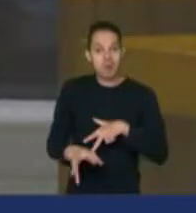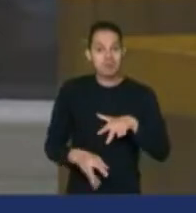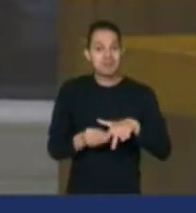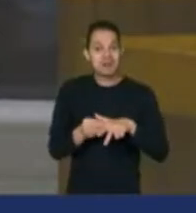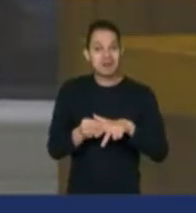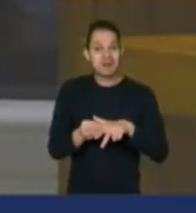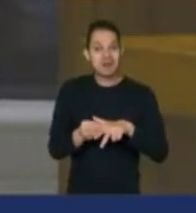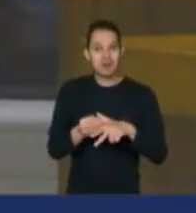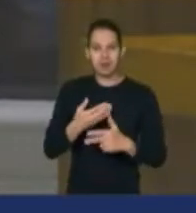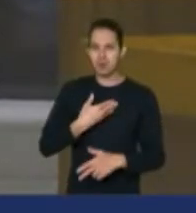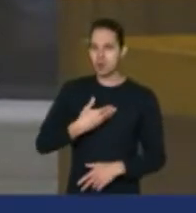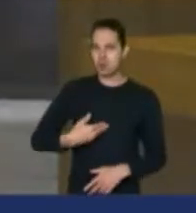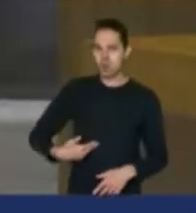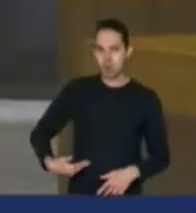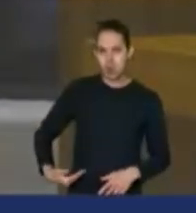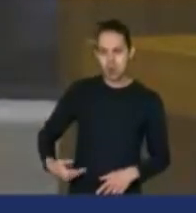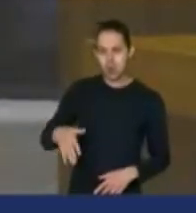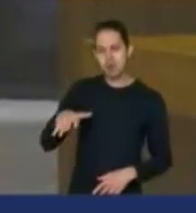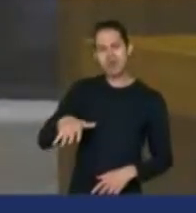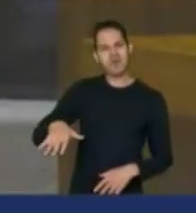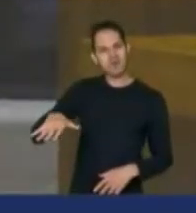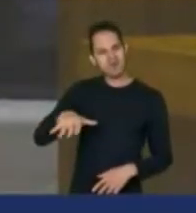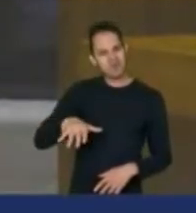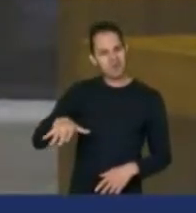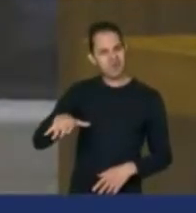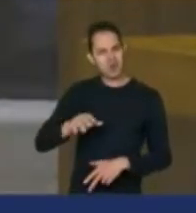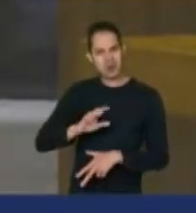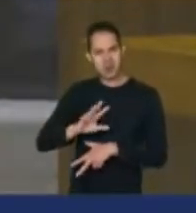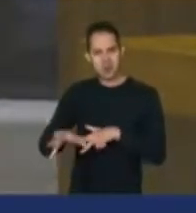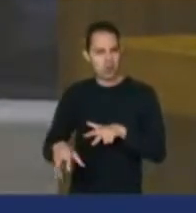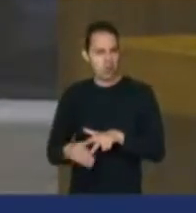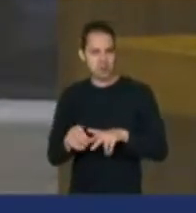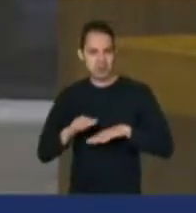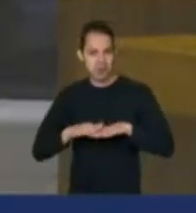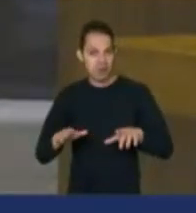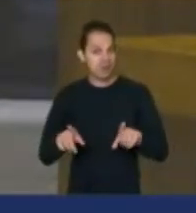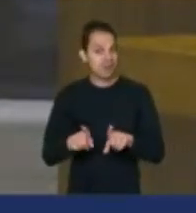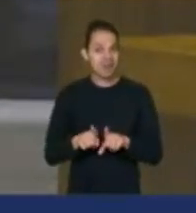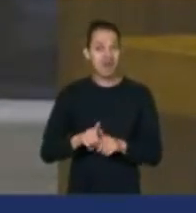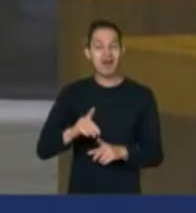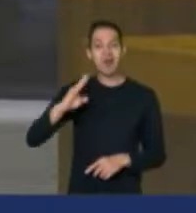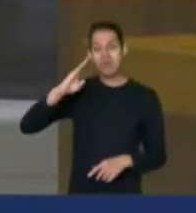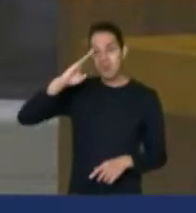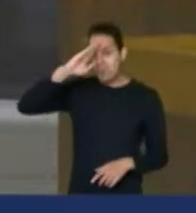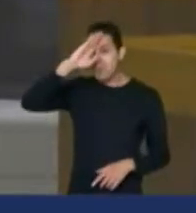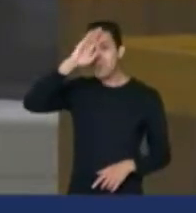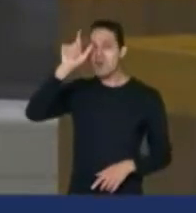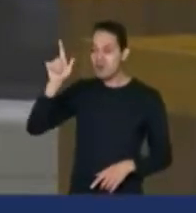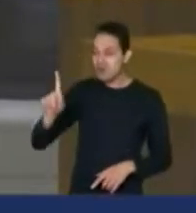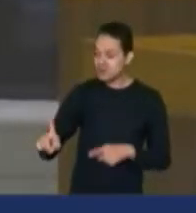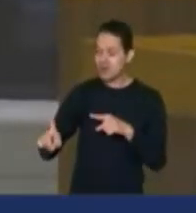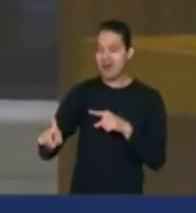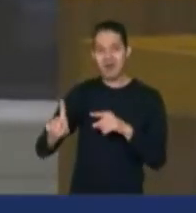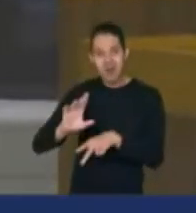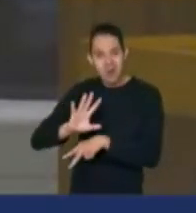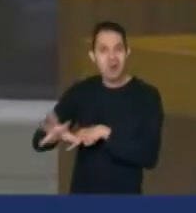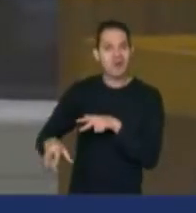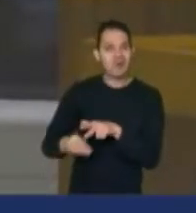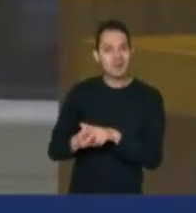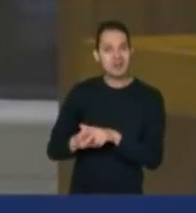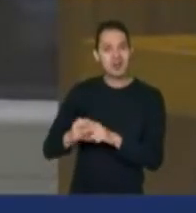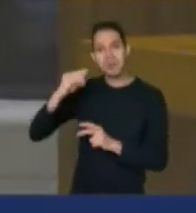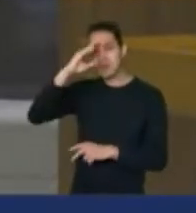governo que é corrupto só, é o Bolsonaro que é corrupto. Ele é que mandou.